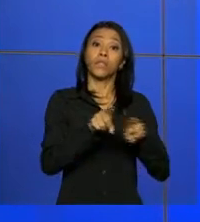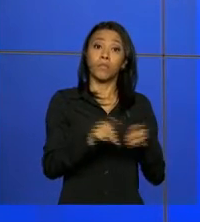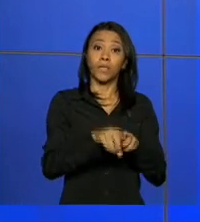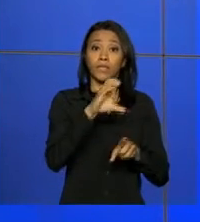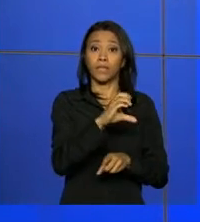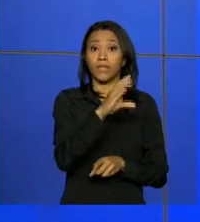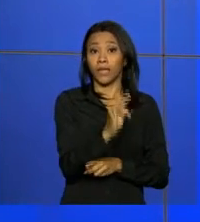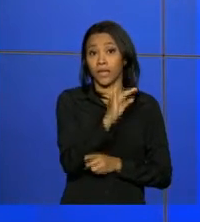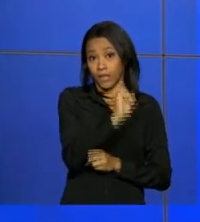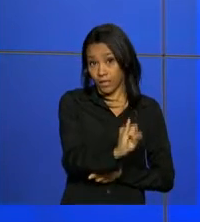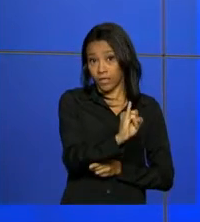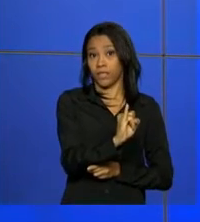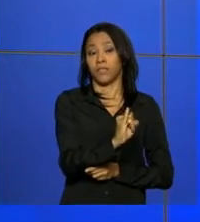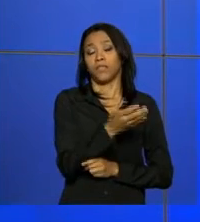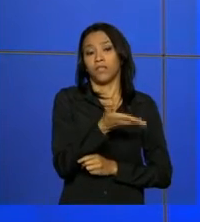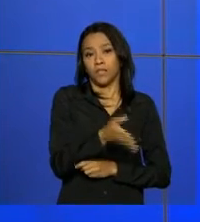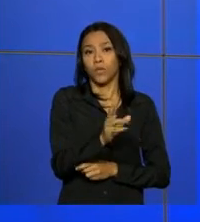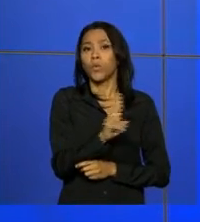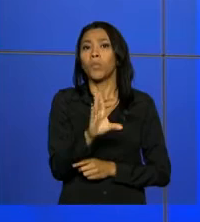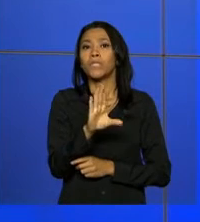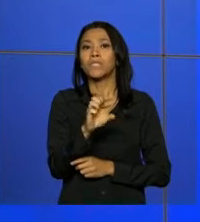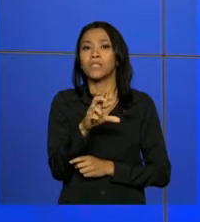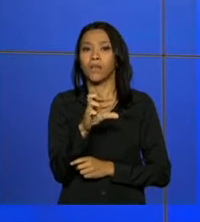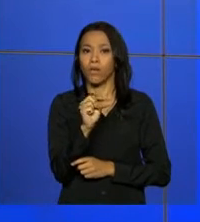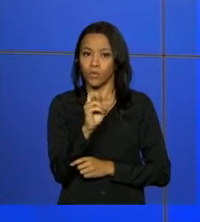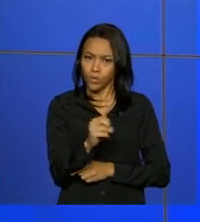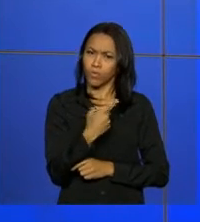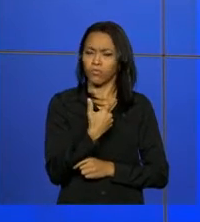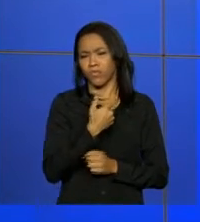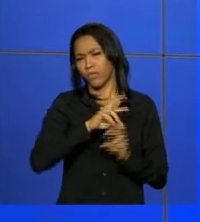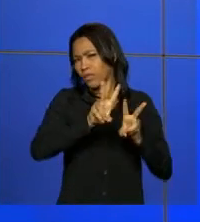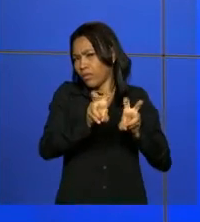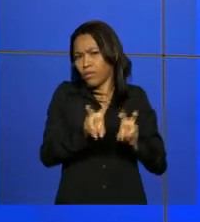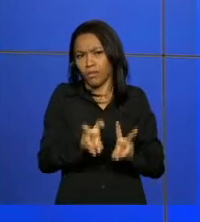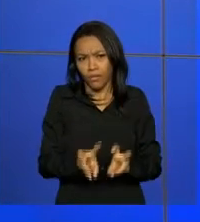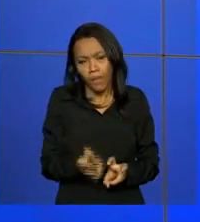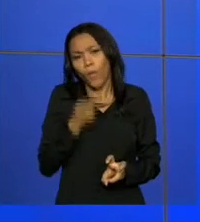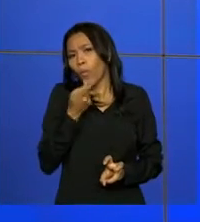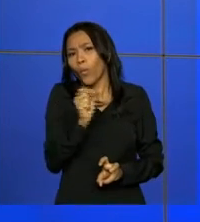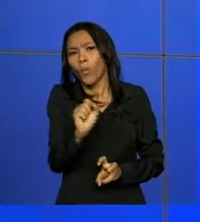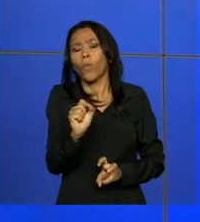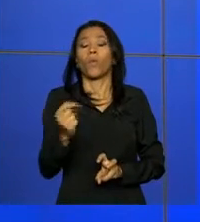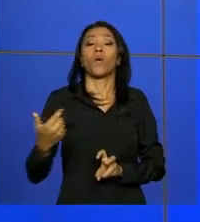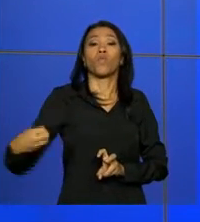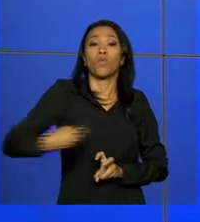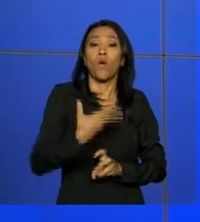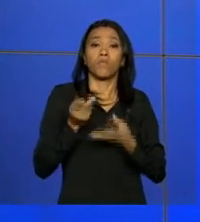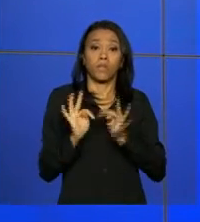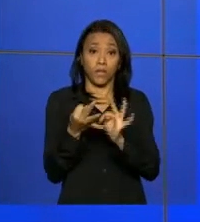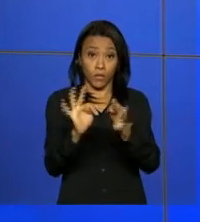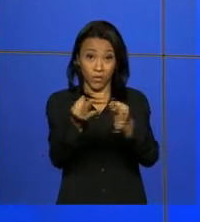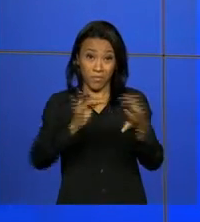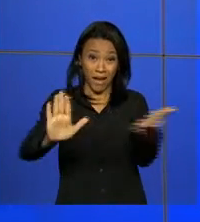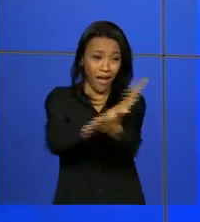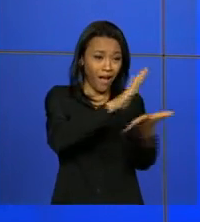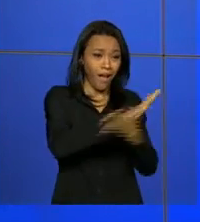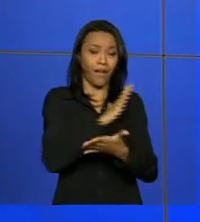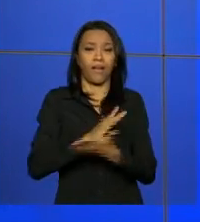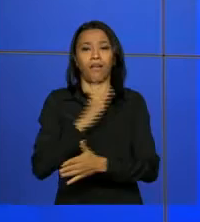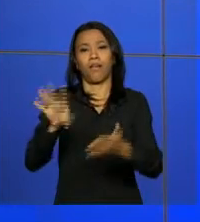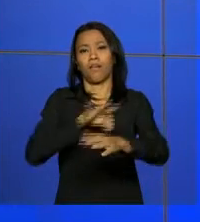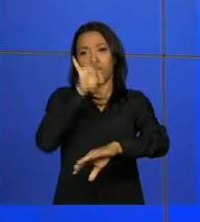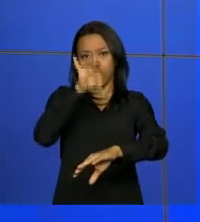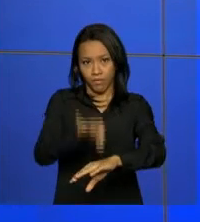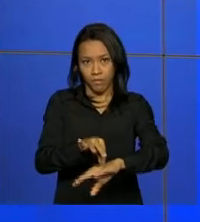Tecnologia e Inovação, Celso Pancera. Entre outros assuntos, eles vão debater novas tecnologias de eliminação do